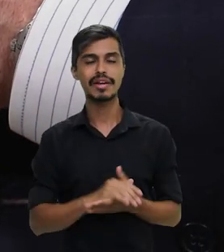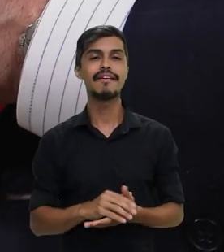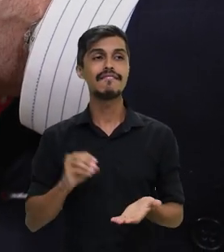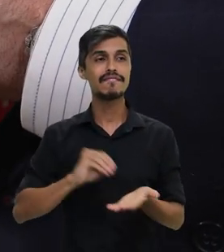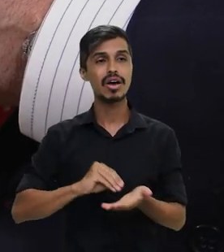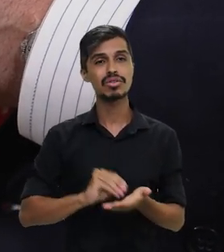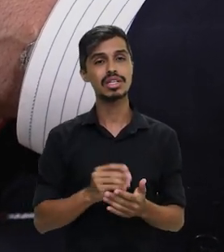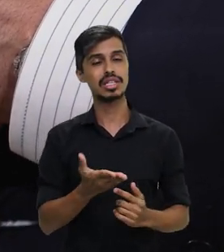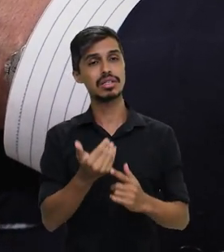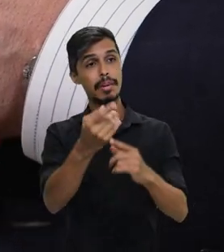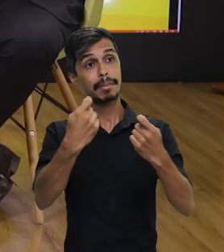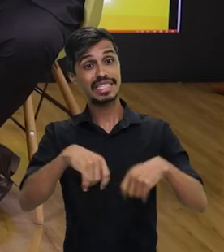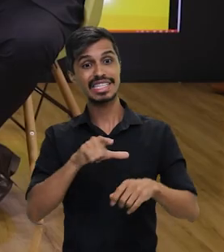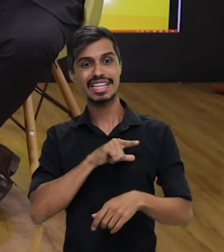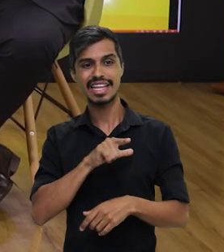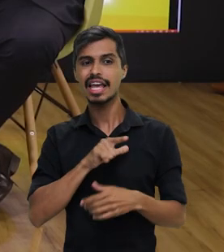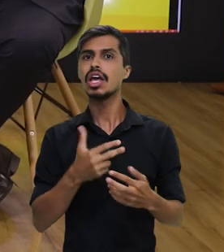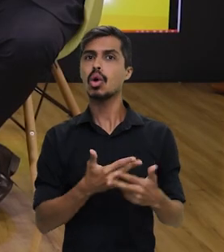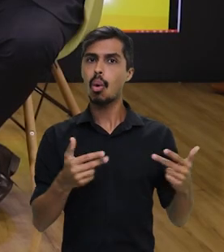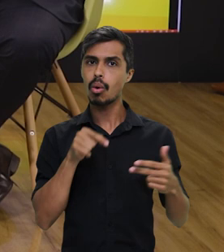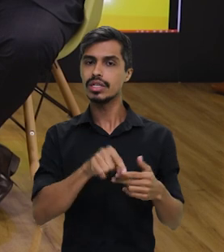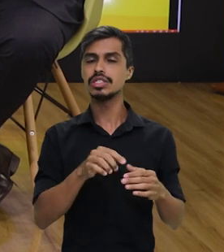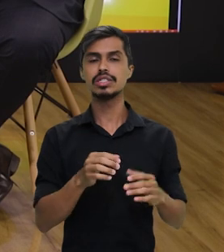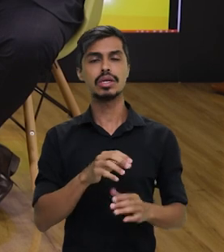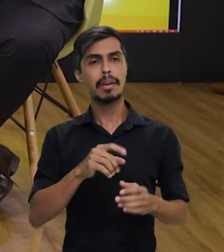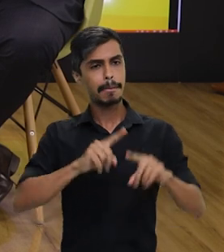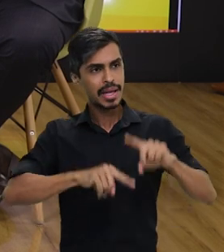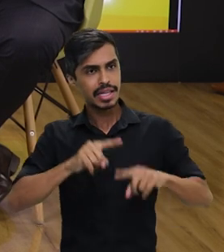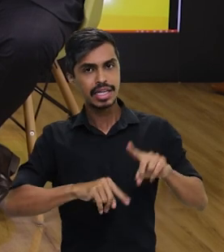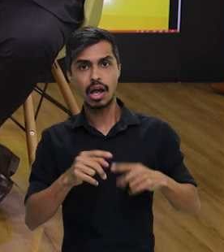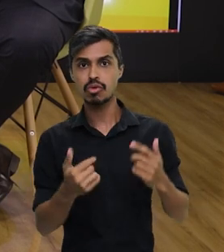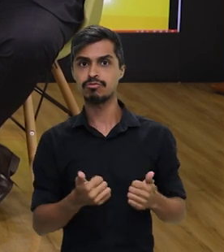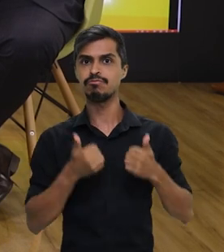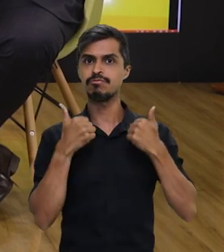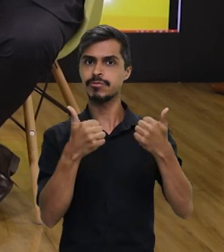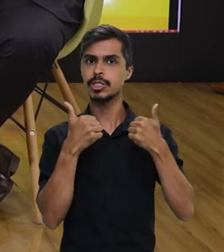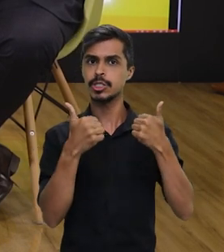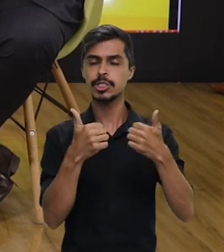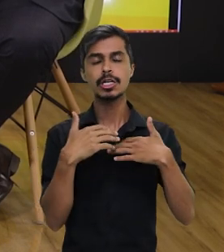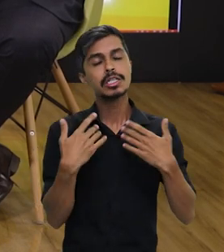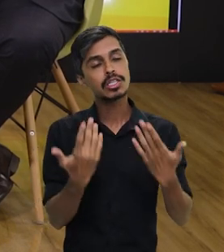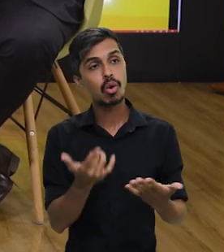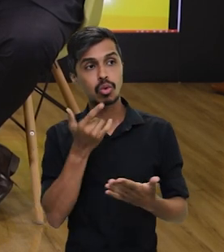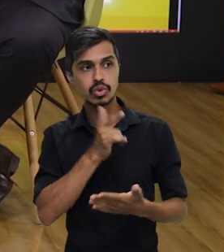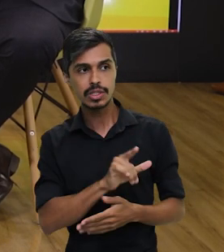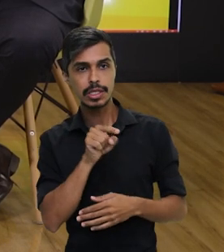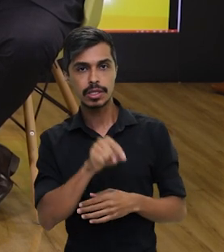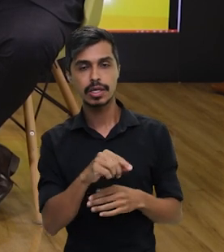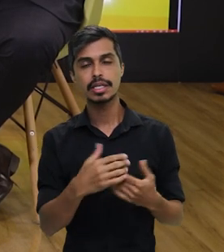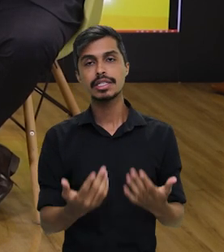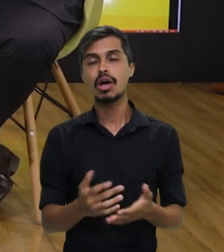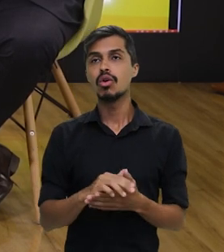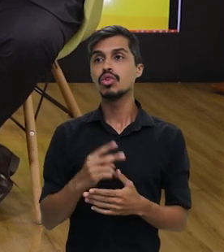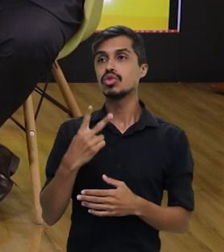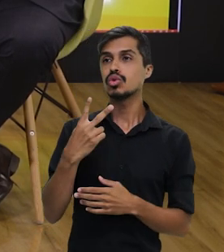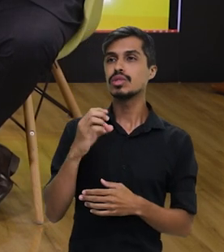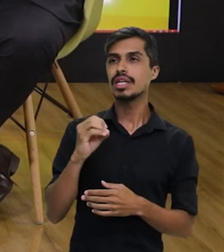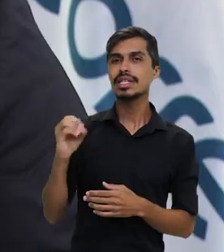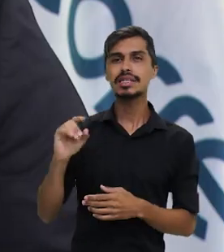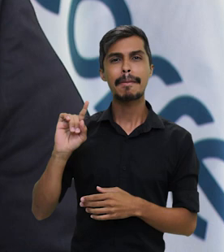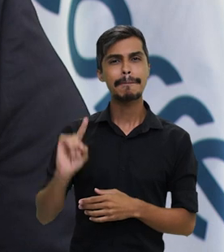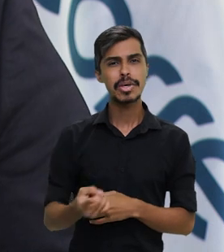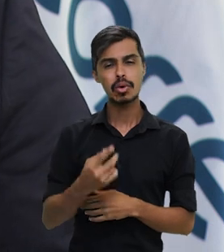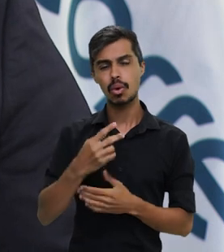nós precisamos ter um maquinário de ponta. Por quê? Se a gente tiver um maquinário de ponta, a gente consegue, ao invés de processar 200 mil